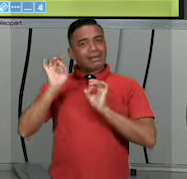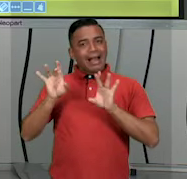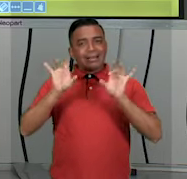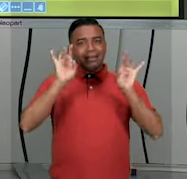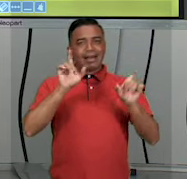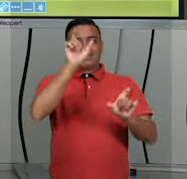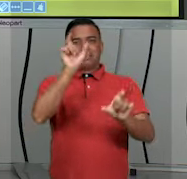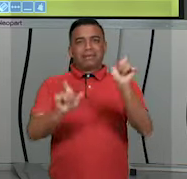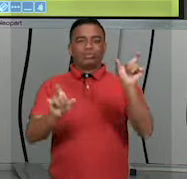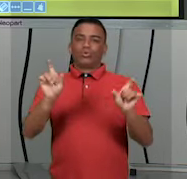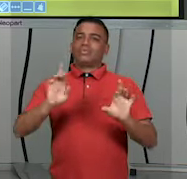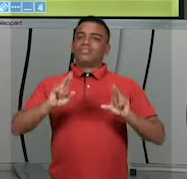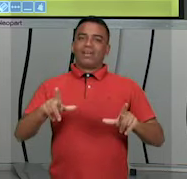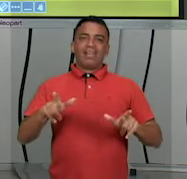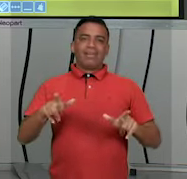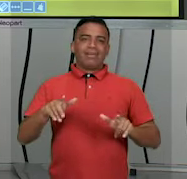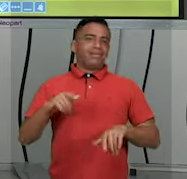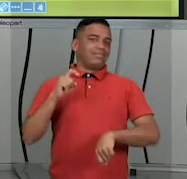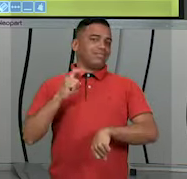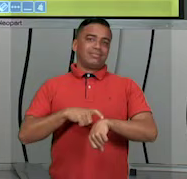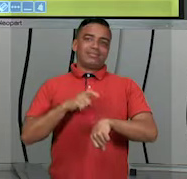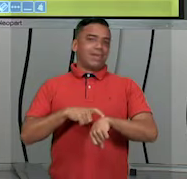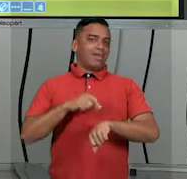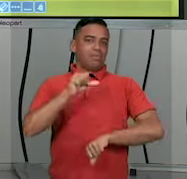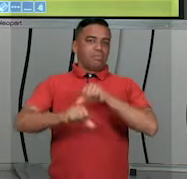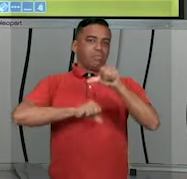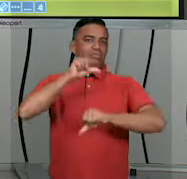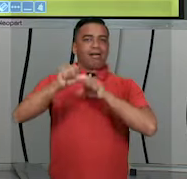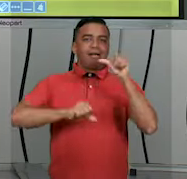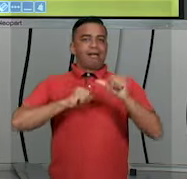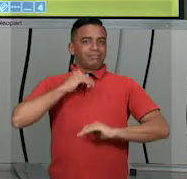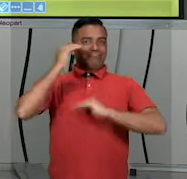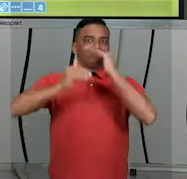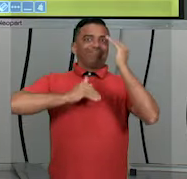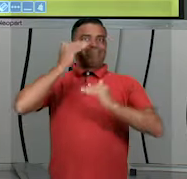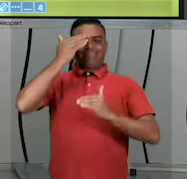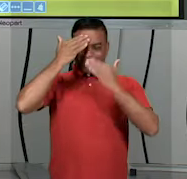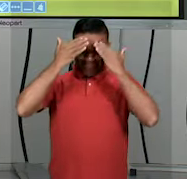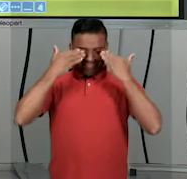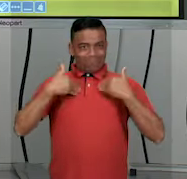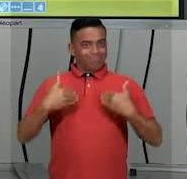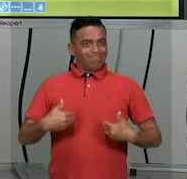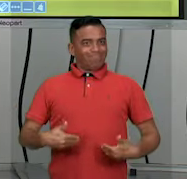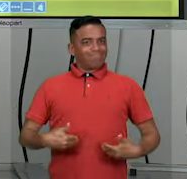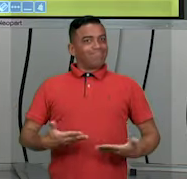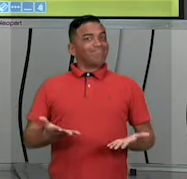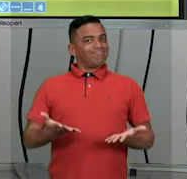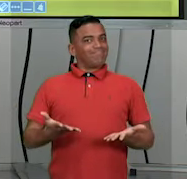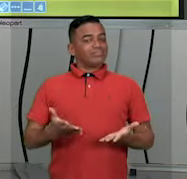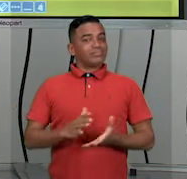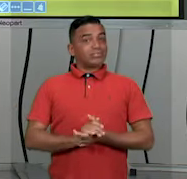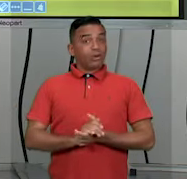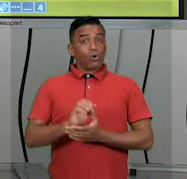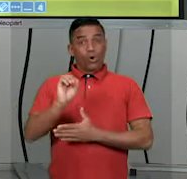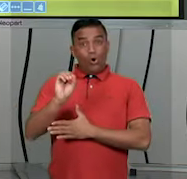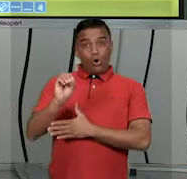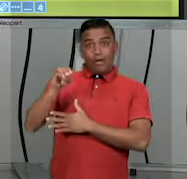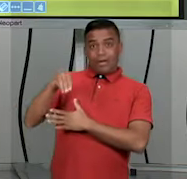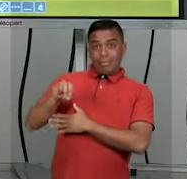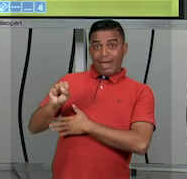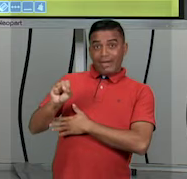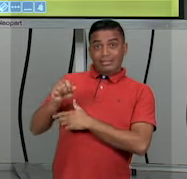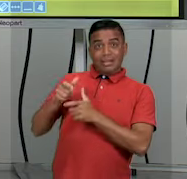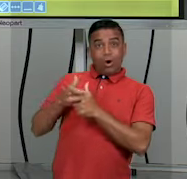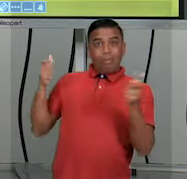tempo de amadurecer e é por isso que, amadurecer fisicamente, né? E é por isso que a OMS aumenta um